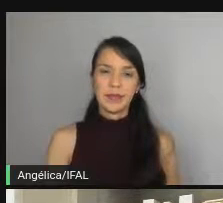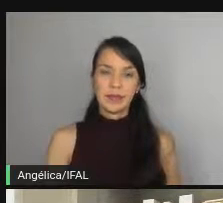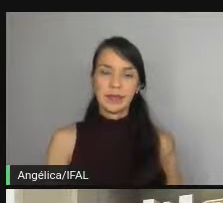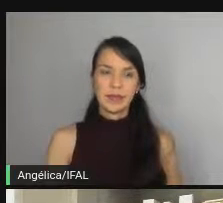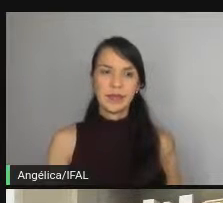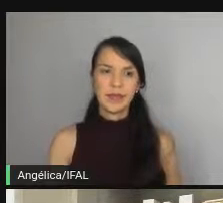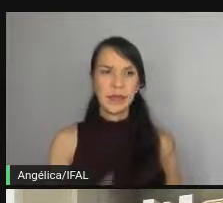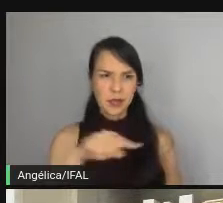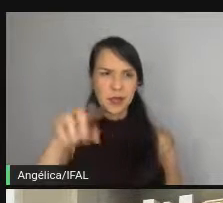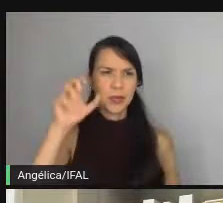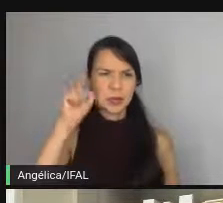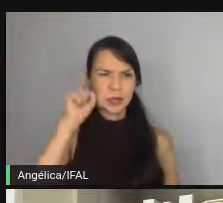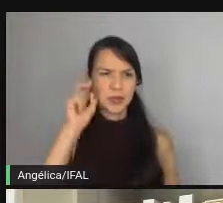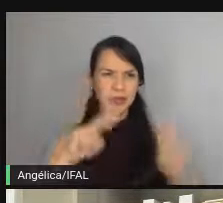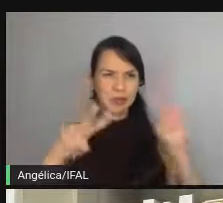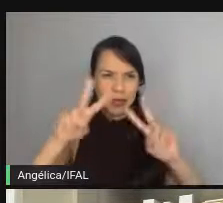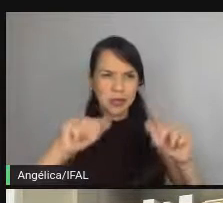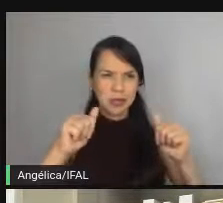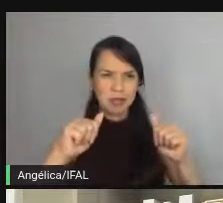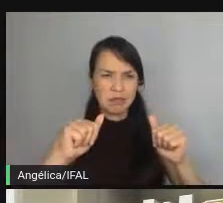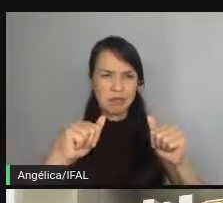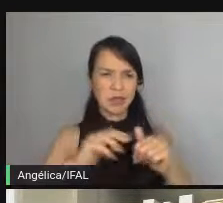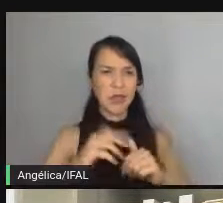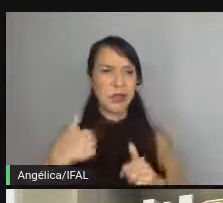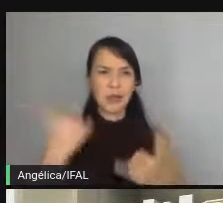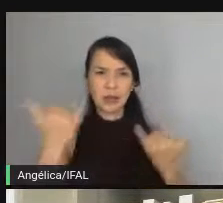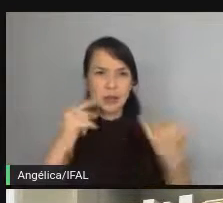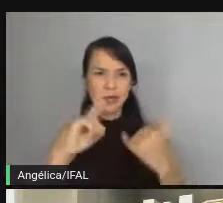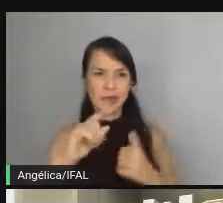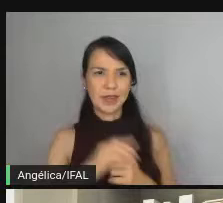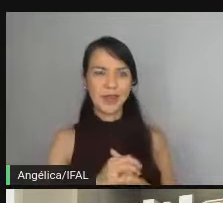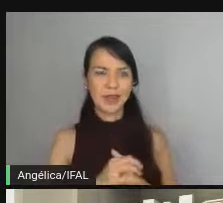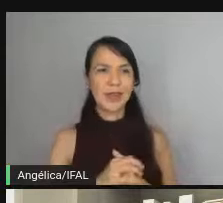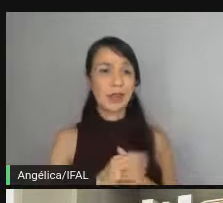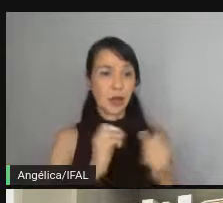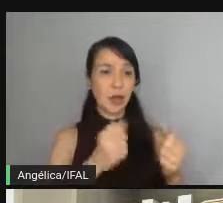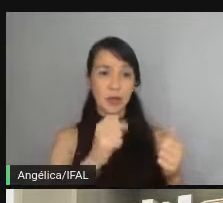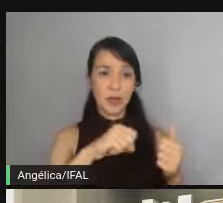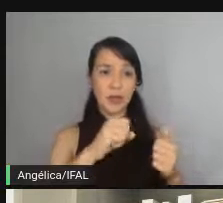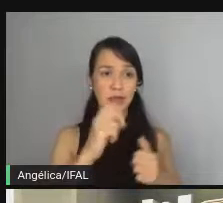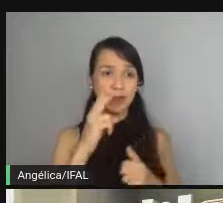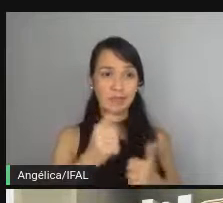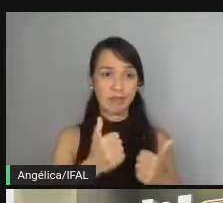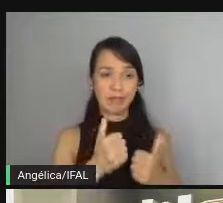vocês estão me ouvindo? Eu não estou te ouvindo não, viu, Fábio? Beleza, não, estamos ouvindo bem.